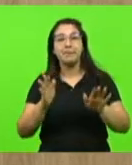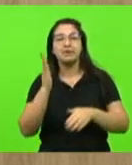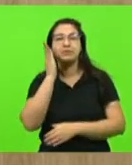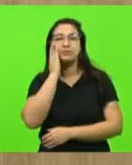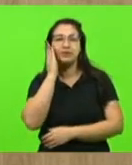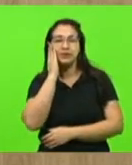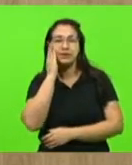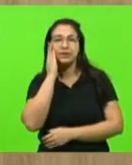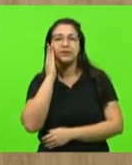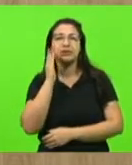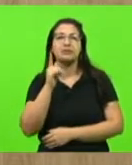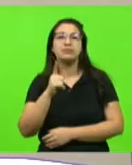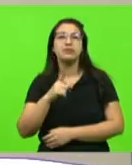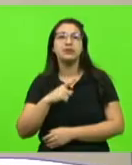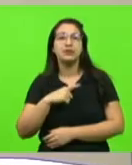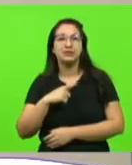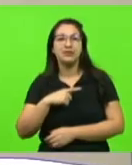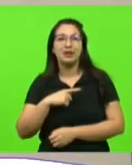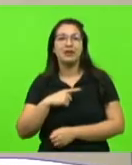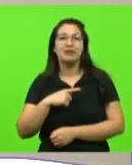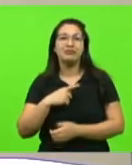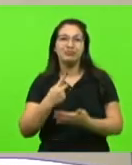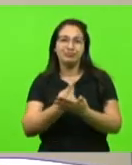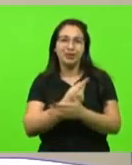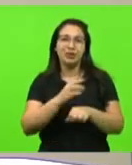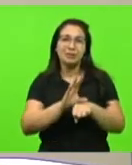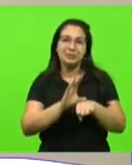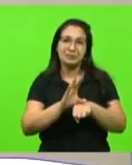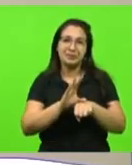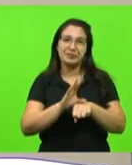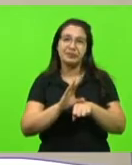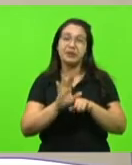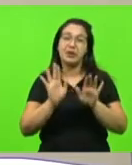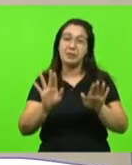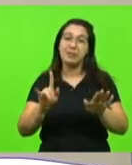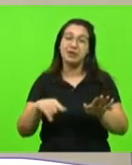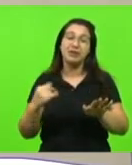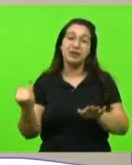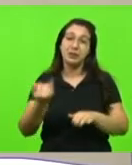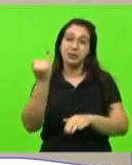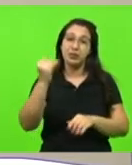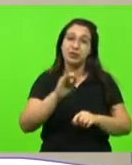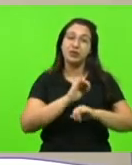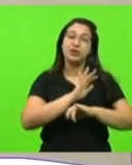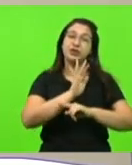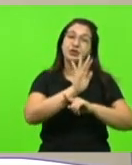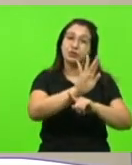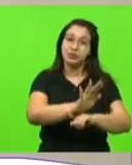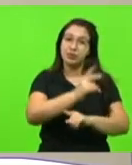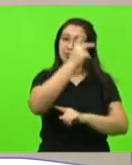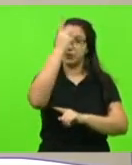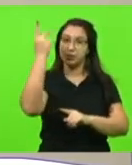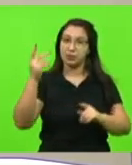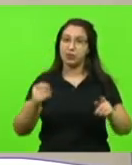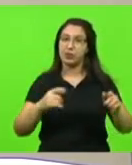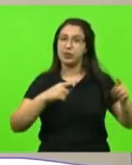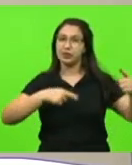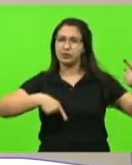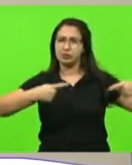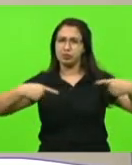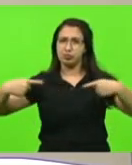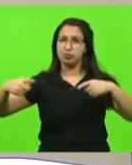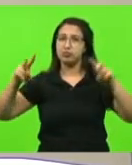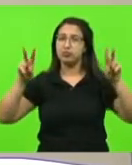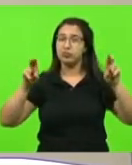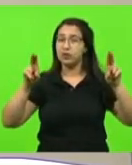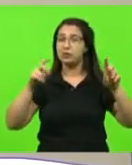tinha o vício de constitucionalidade, mas o objetivo maior naquele momento era despertar as pessoas para discutir o tema, principalmente porque eu entendo que